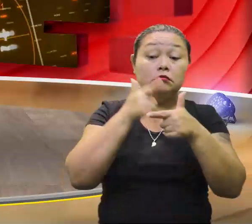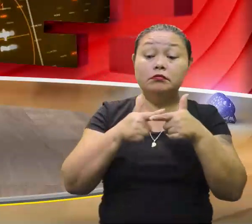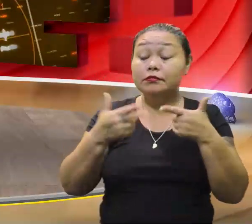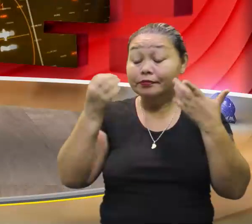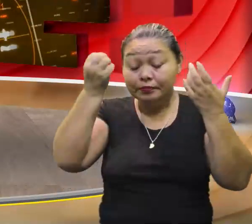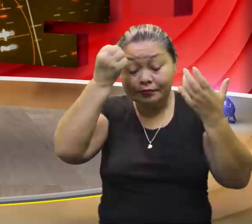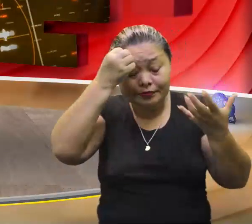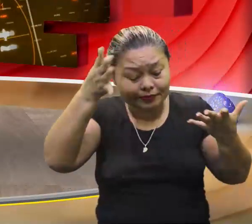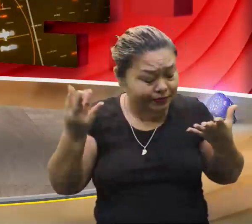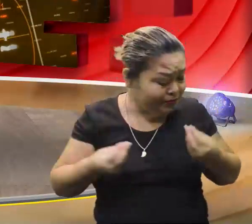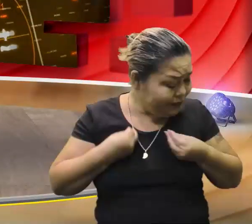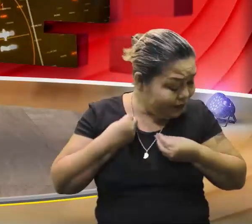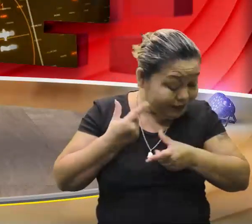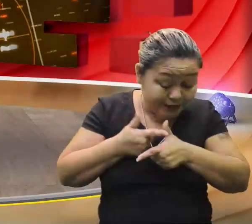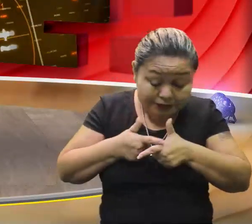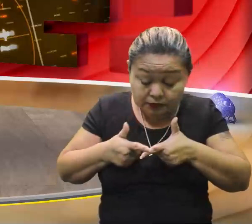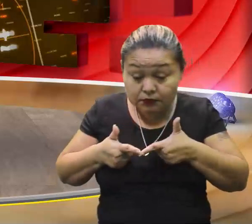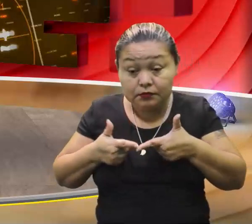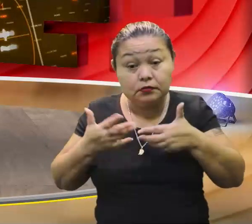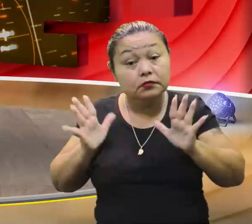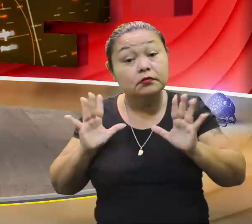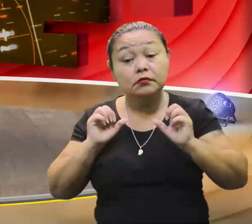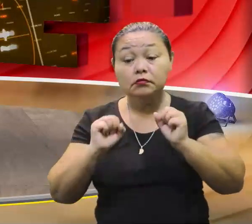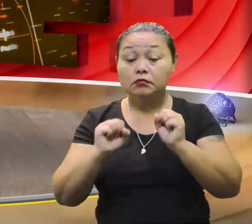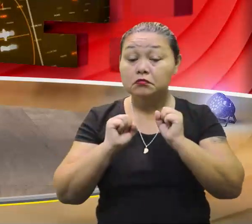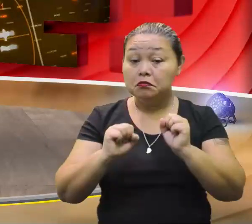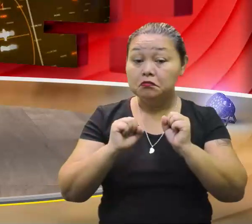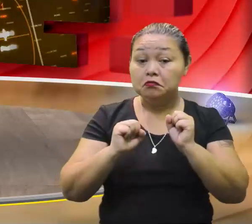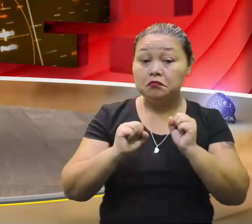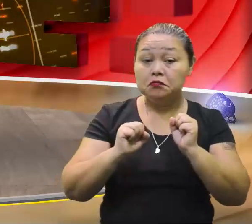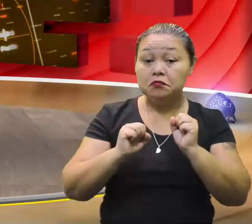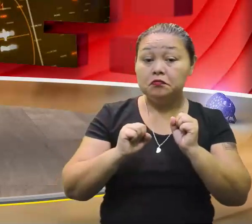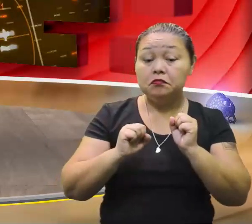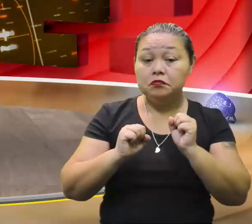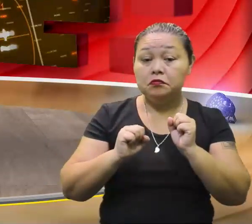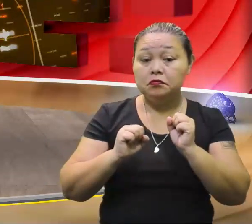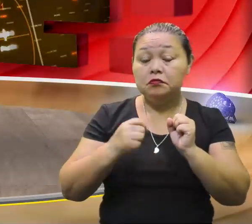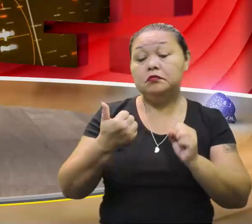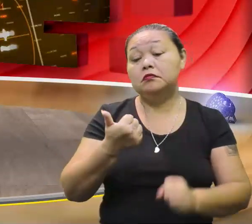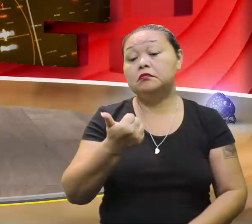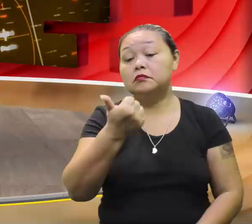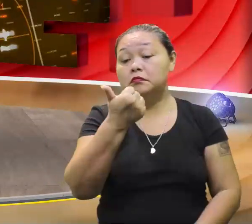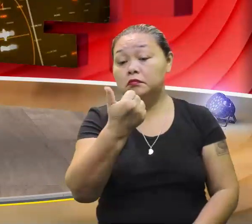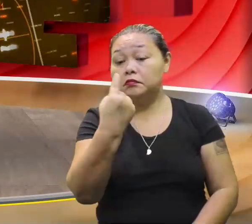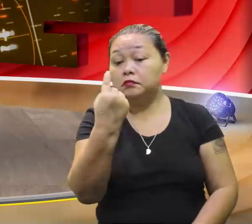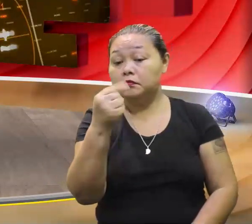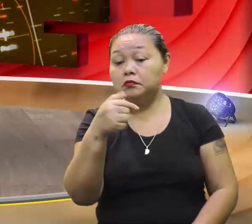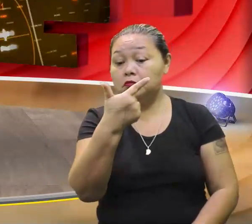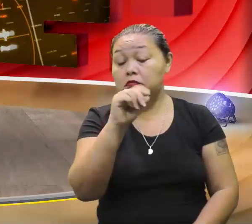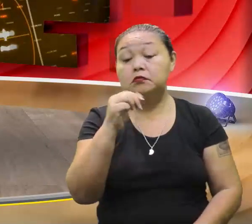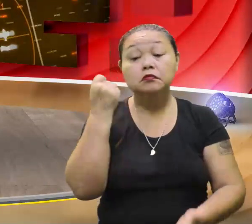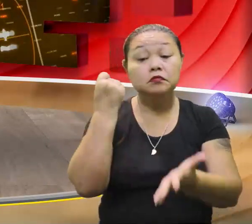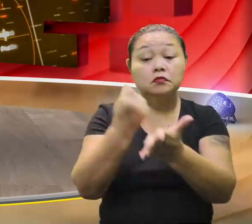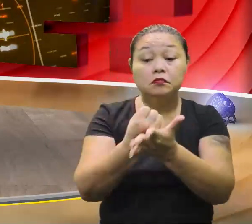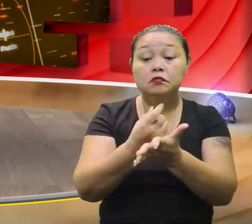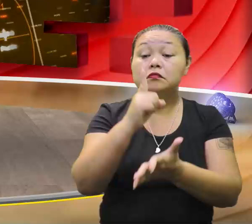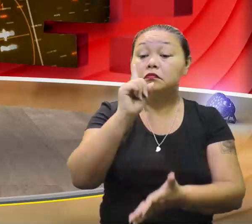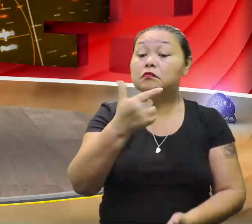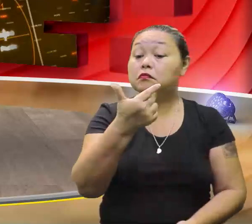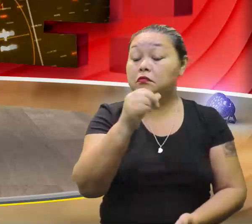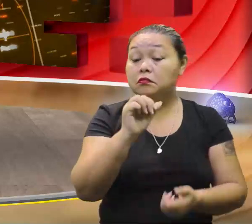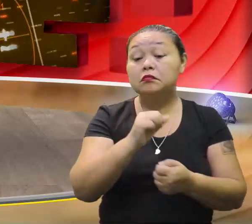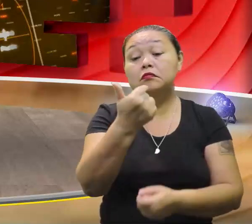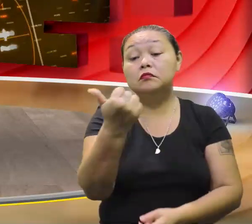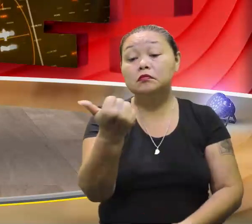lembro como é que divide, meu Deus. Bom, mas eu posso pensar o quê? Bom, dou R$ 1,25, se eu comprar 10 pacotes, dá R 12